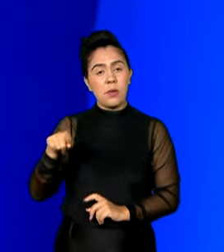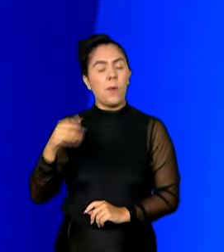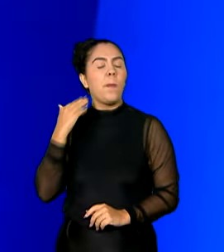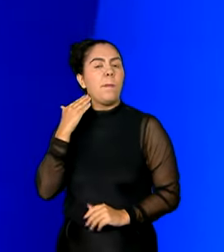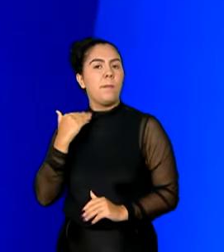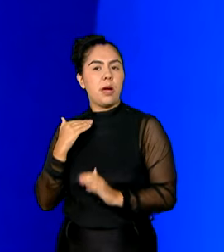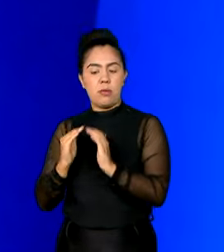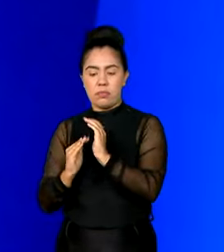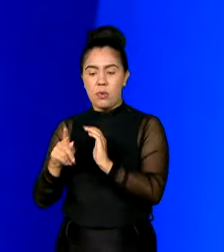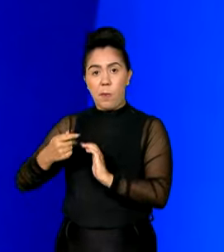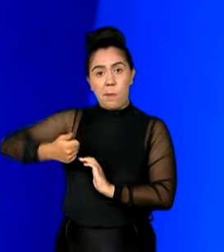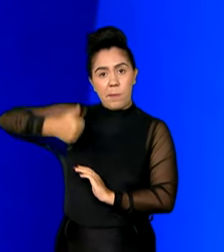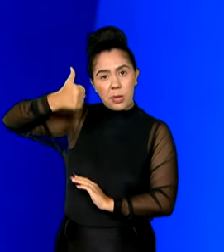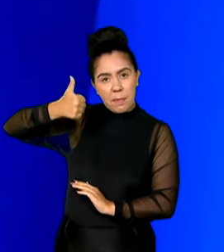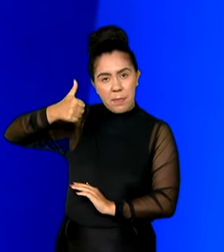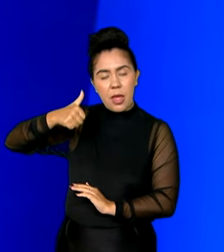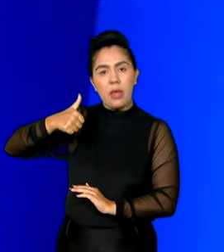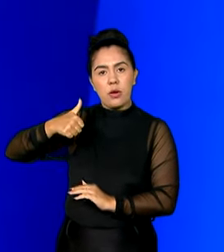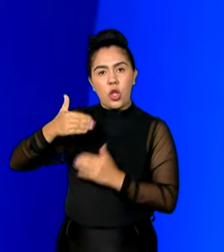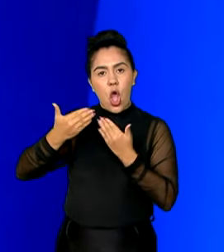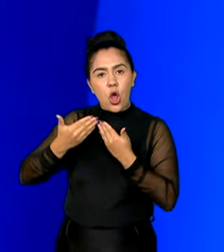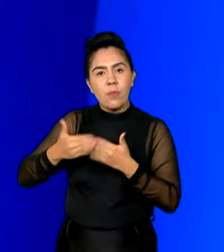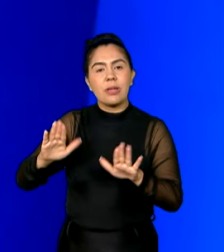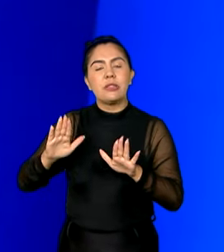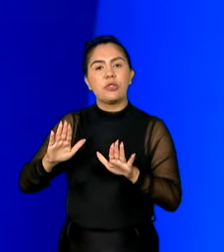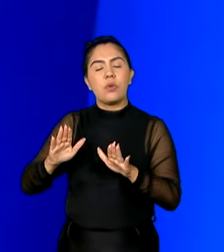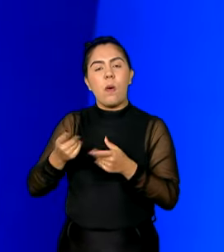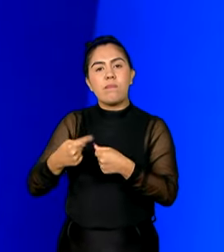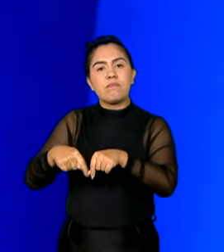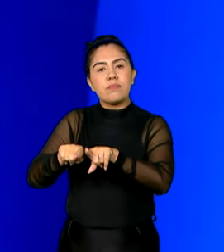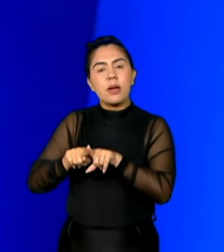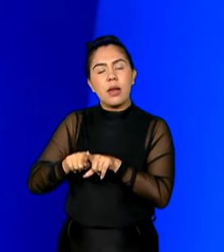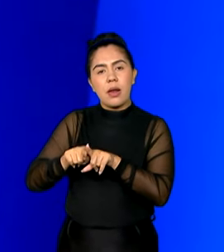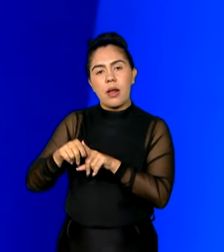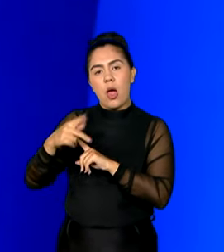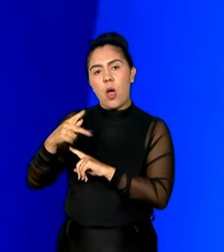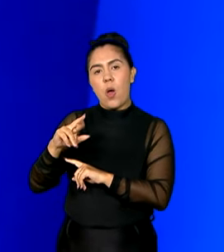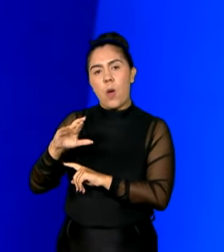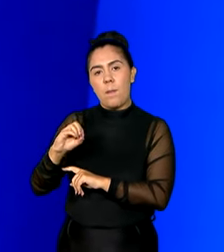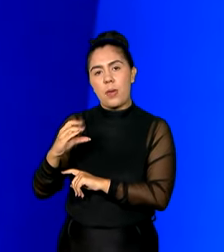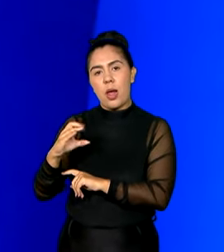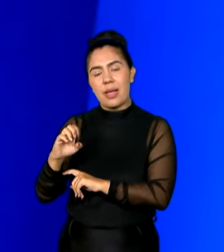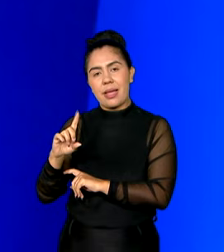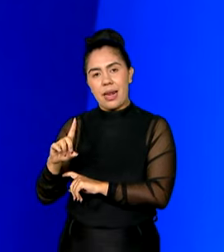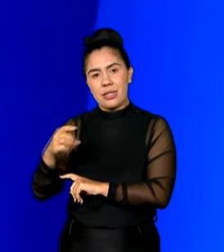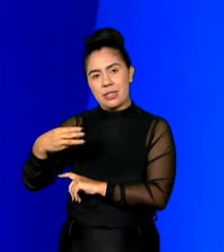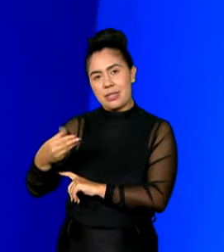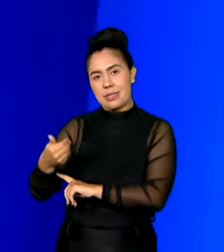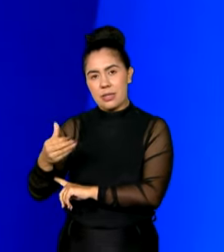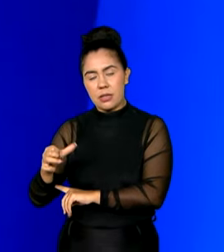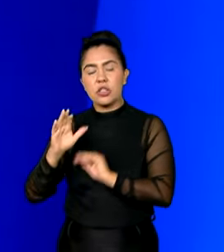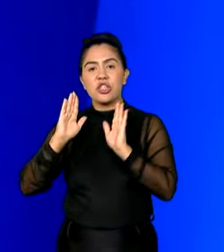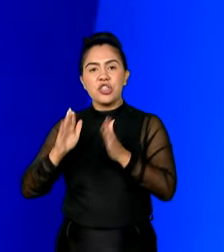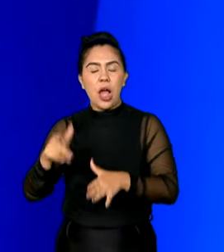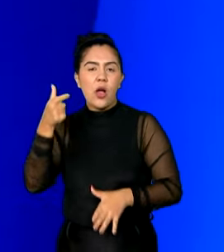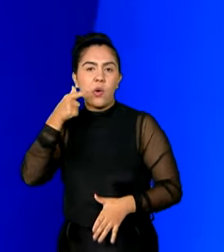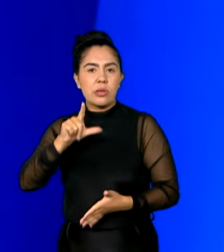a começar o Procrédito 360, que já fizeram 8.500